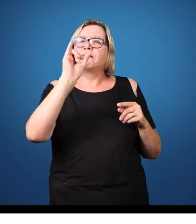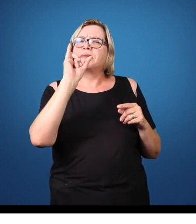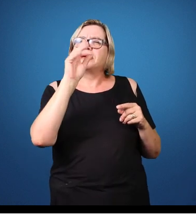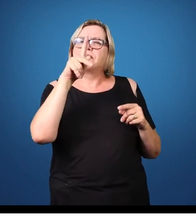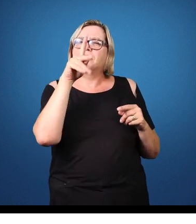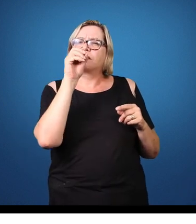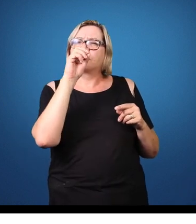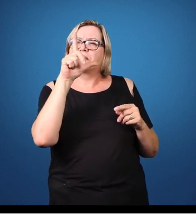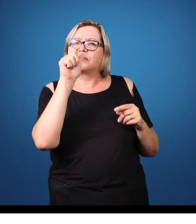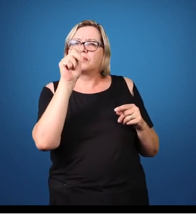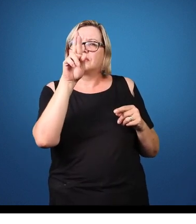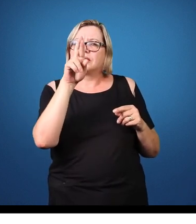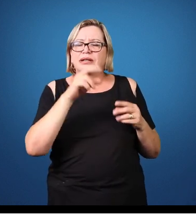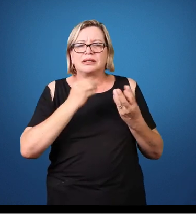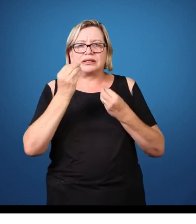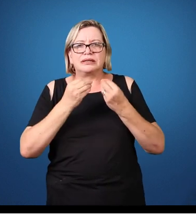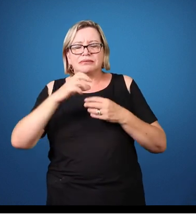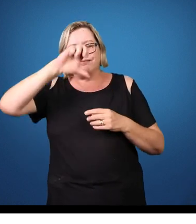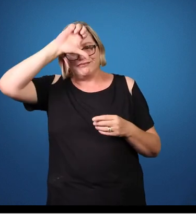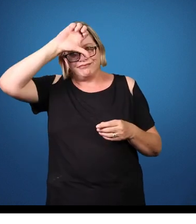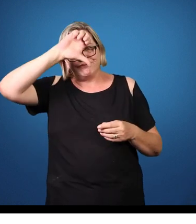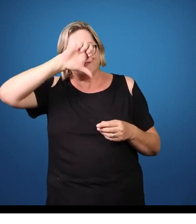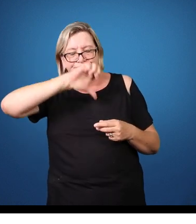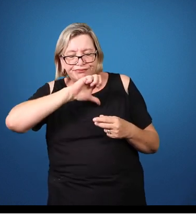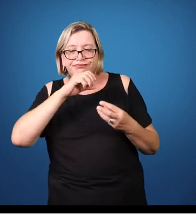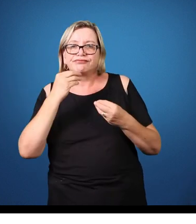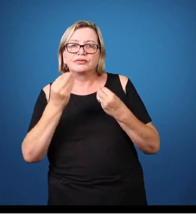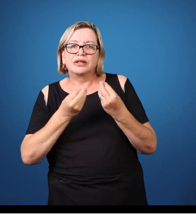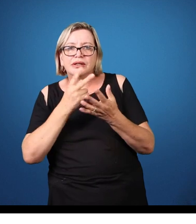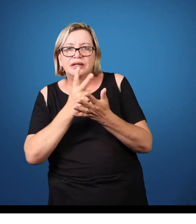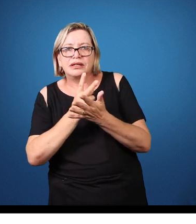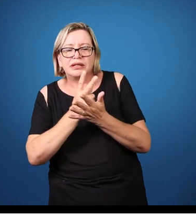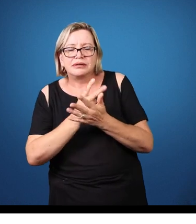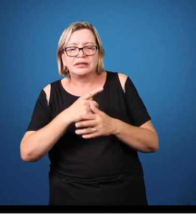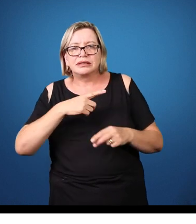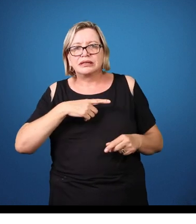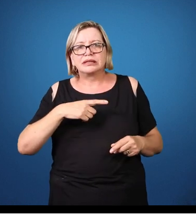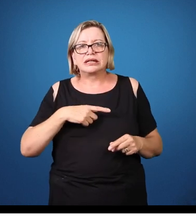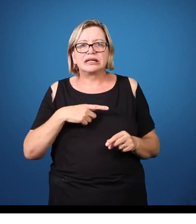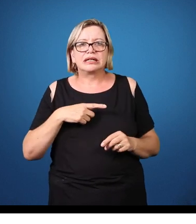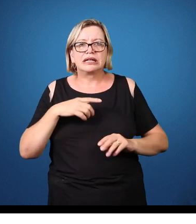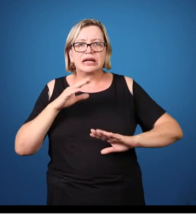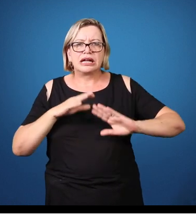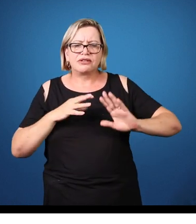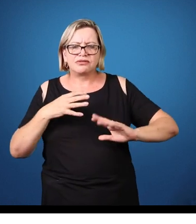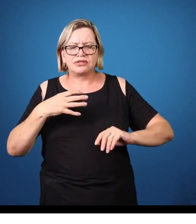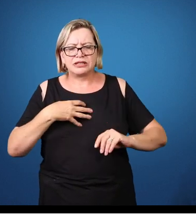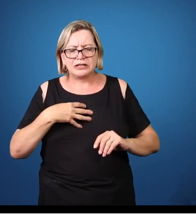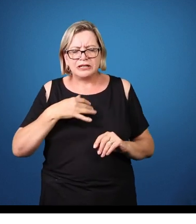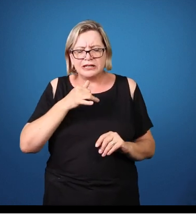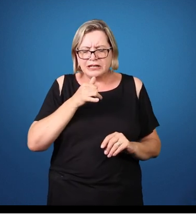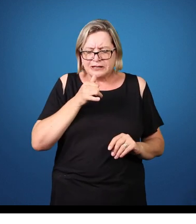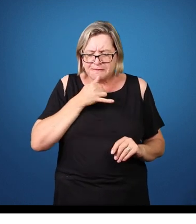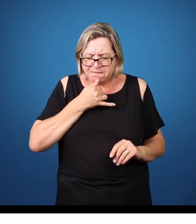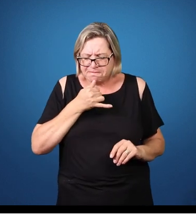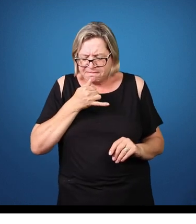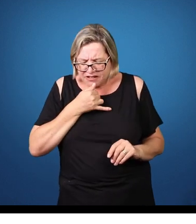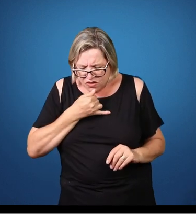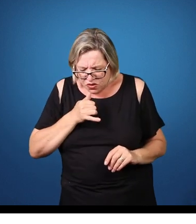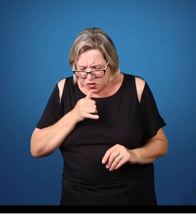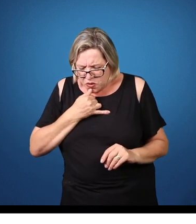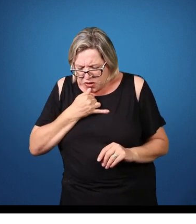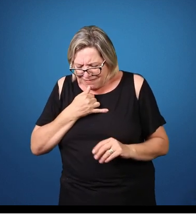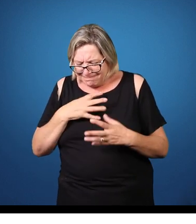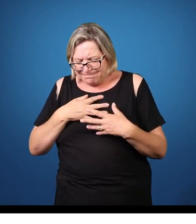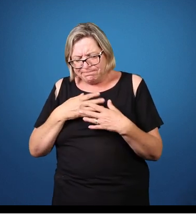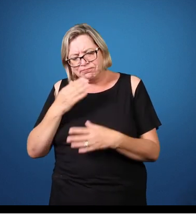envolve aspectos de tristeza intensa, apatia, falta de interesse, que também é